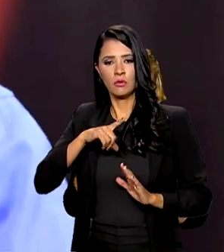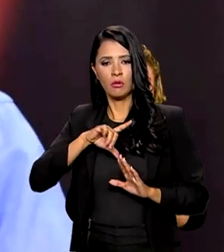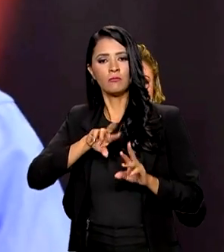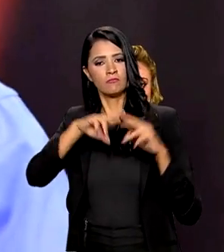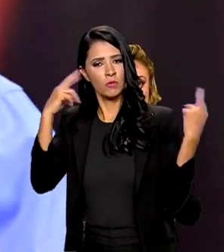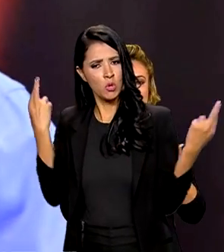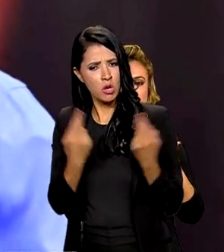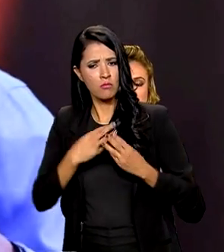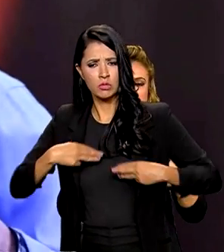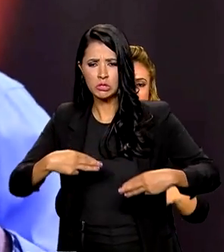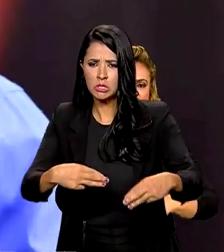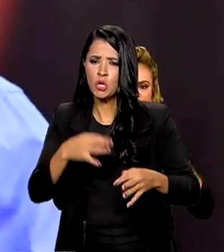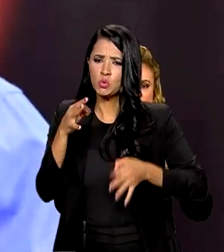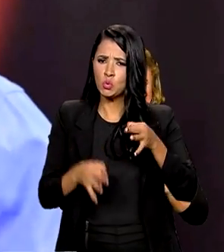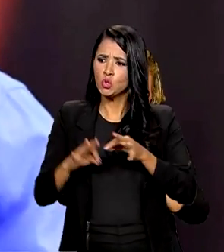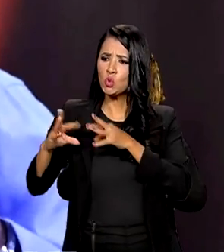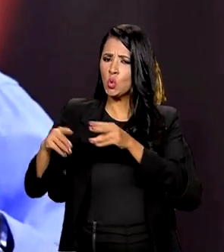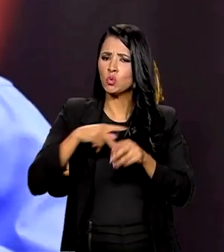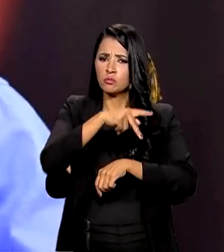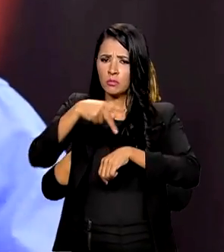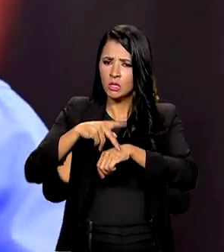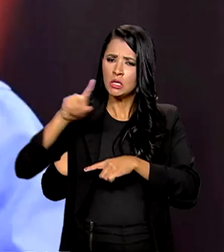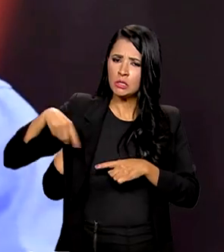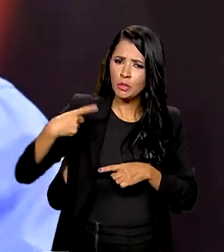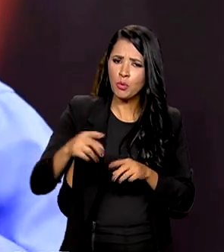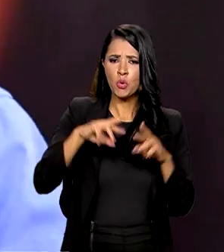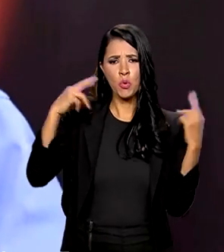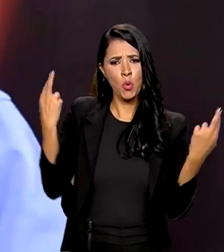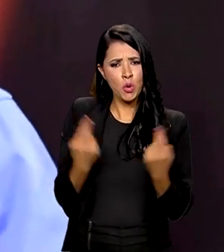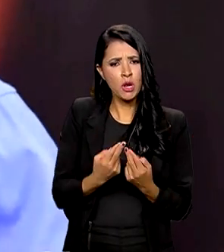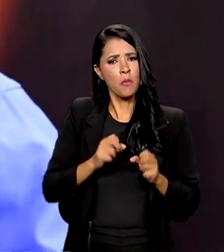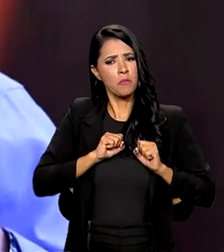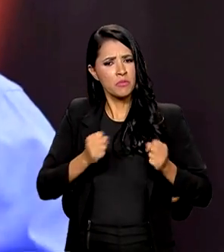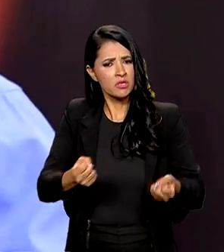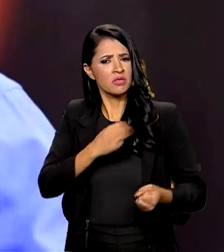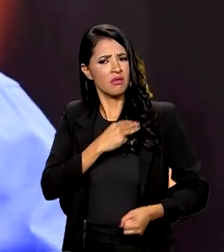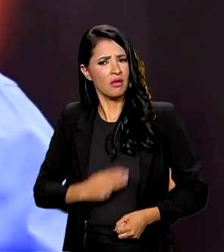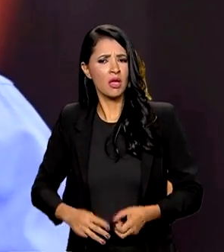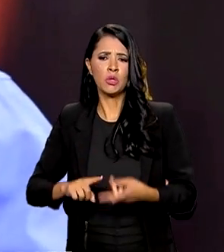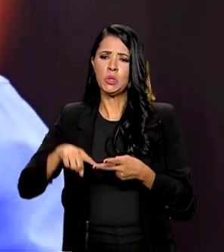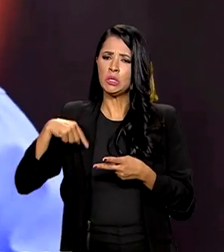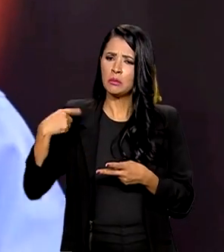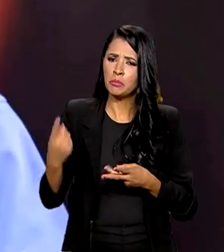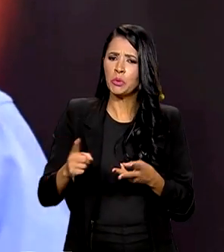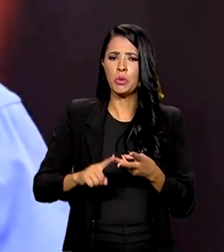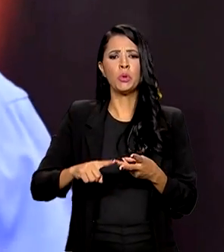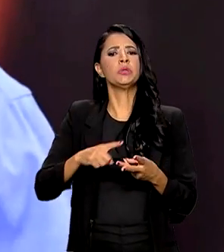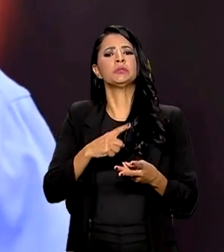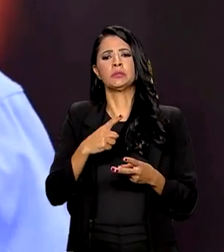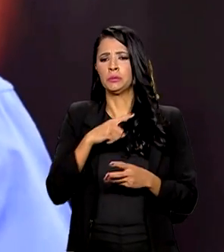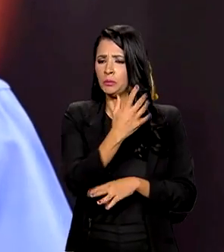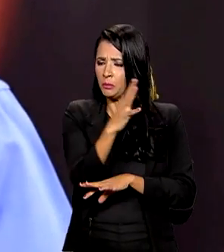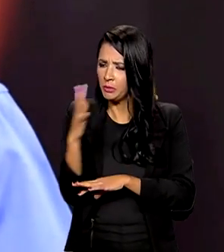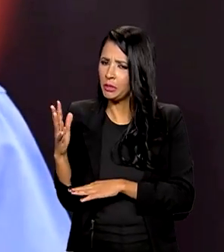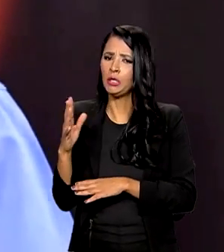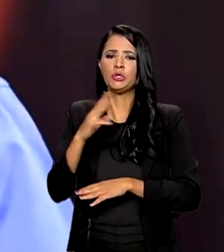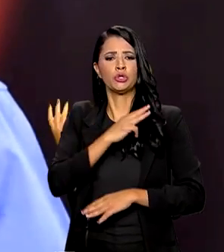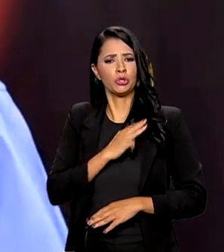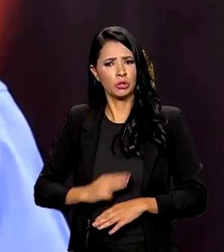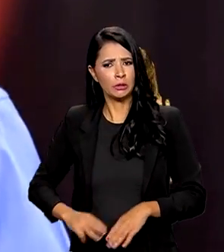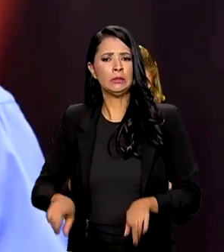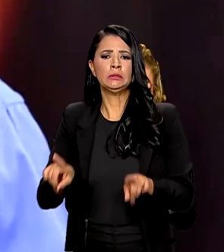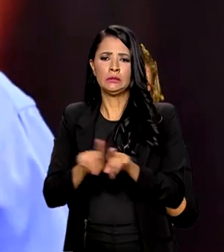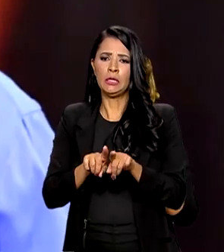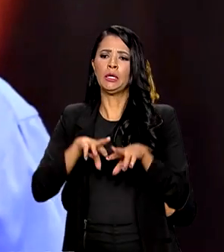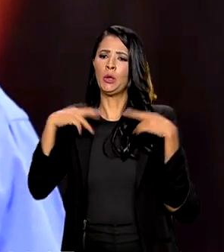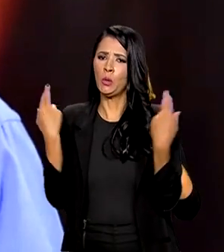Justiça de todos os países, depois nós vamos ter reunião dos Ministérios da Defesa, depois nós vamos ter reunião dos Ministérios do Meio Ambiente, depois nós vamos ter reunião dos